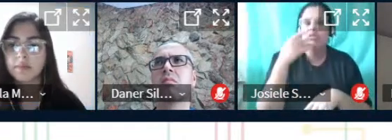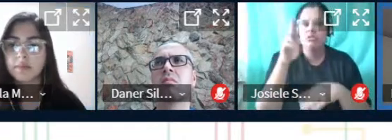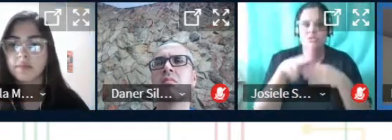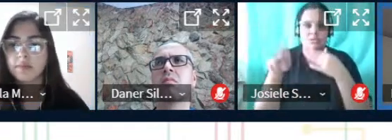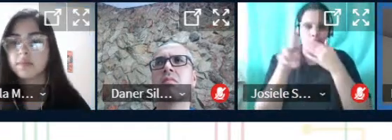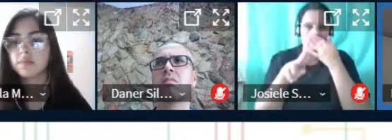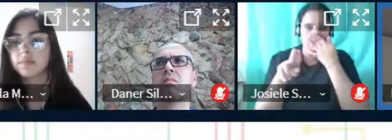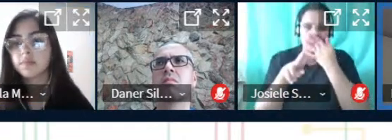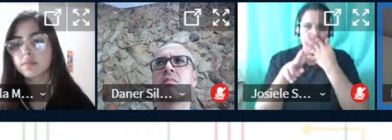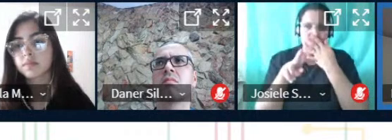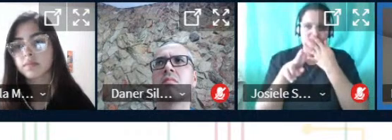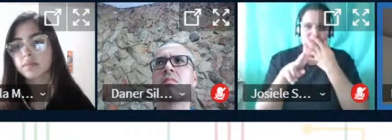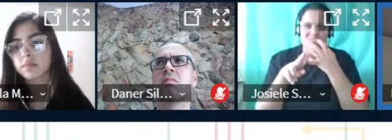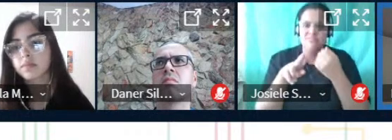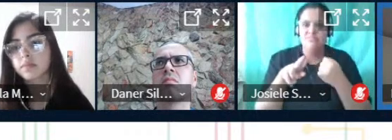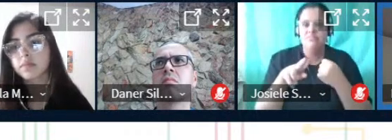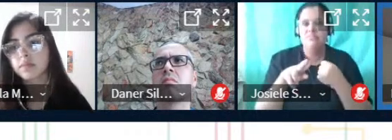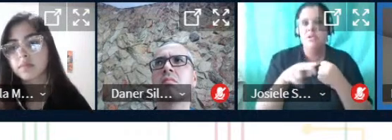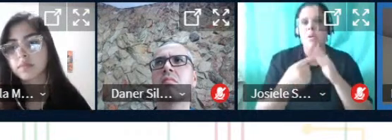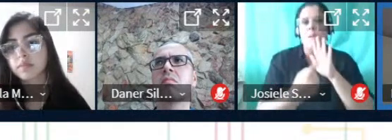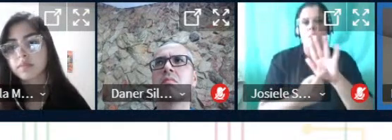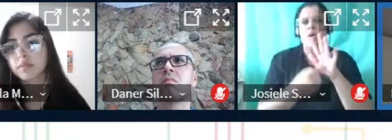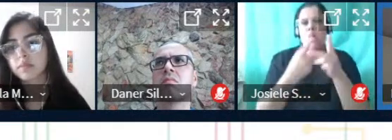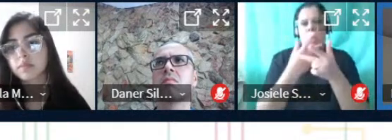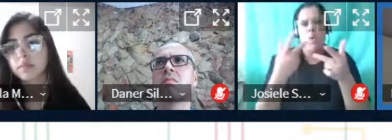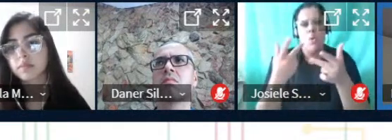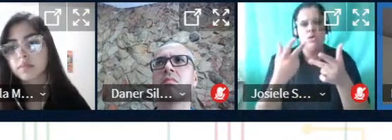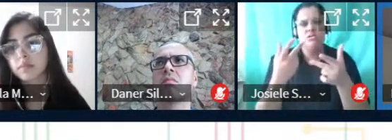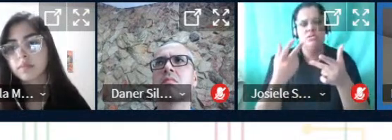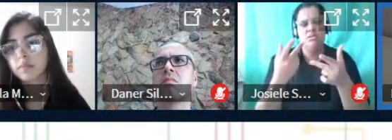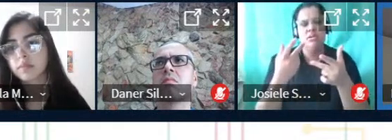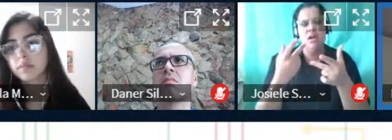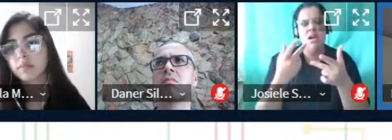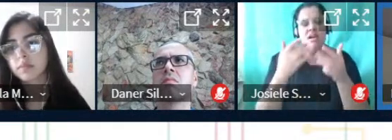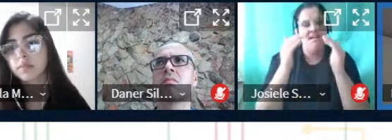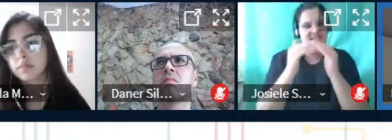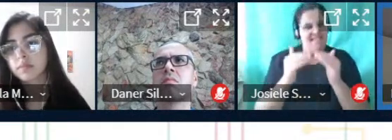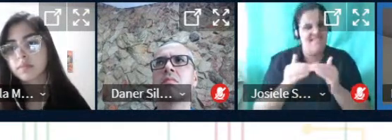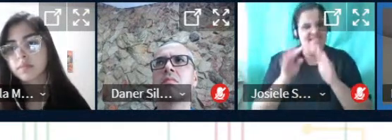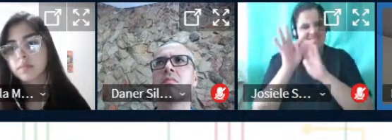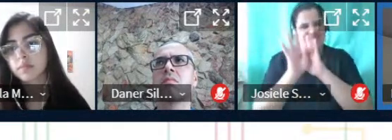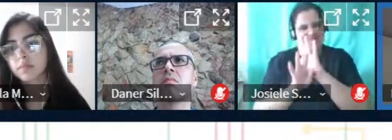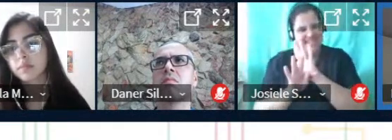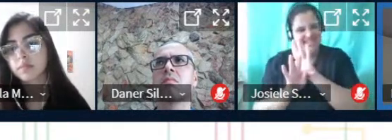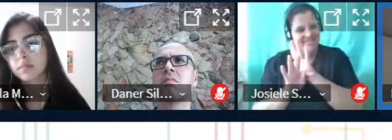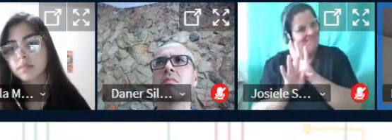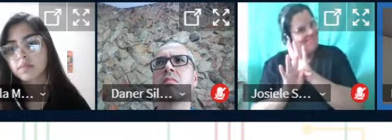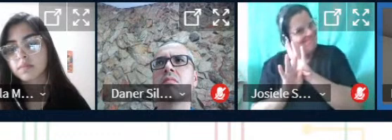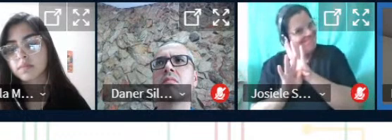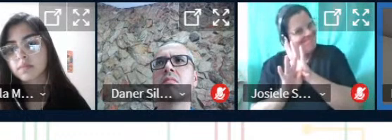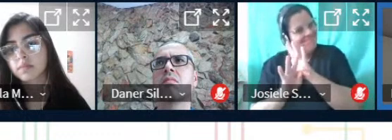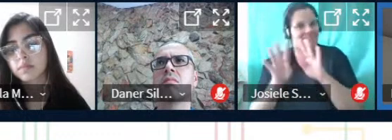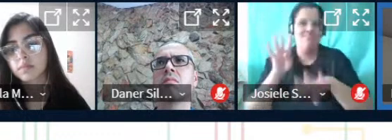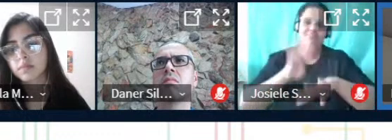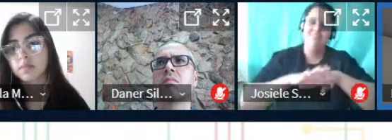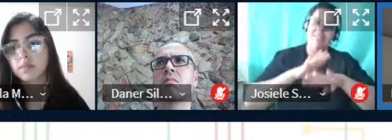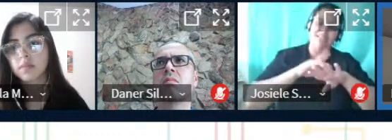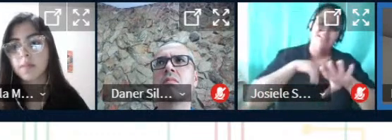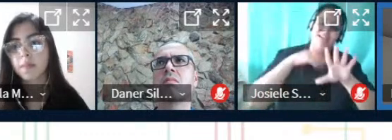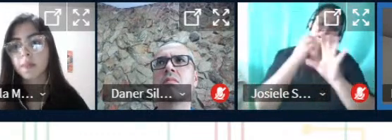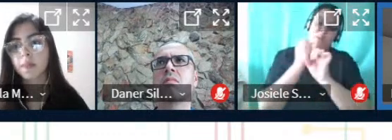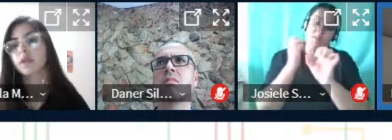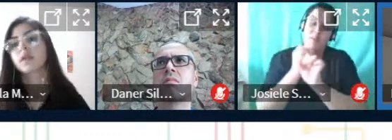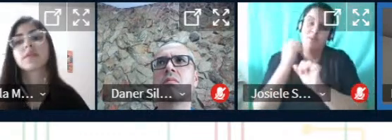representar uma coisa exata em modo texto não é tão simples né uma coisa que tem né matemática tem cálculo tem